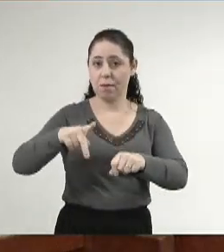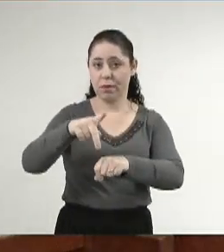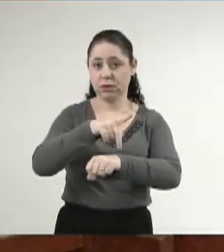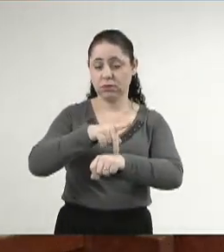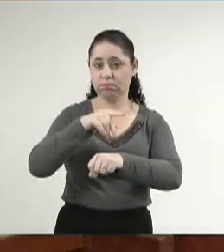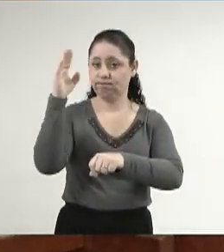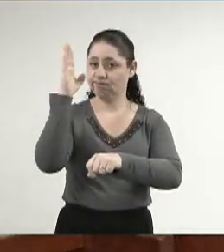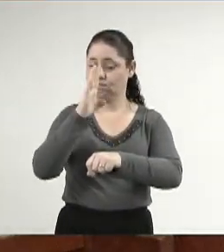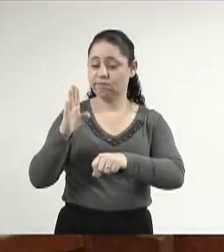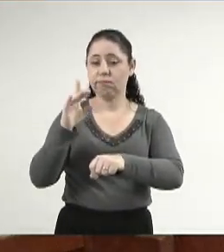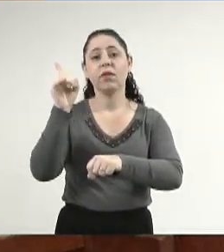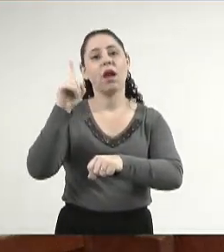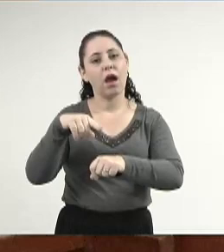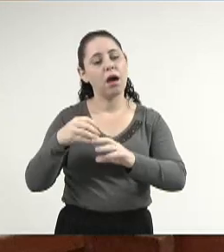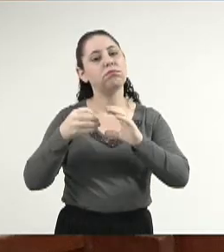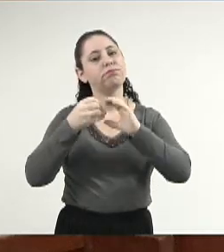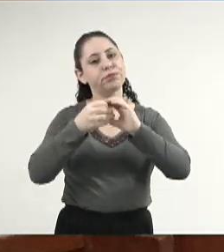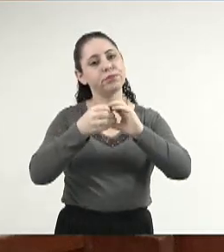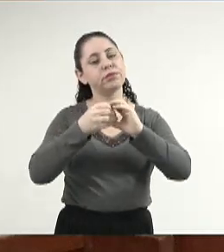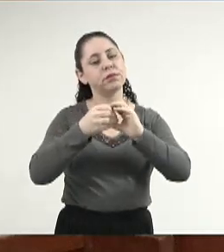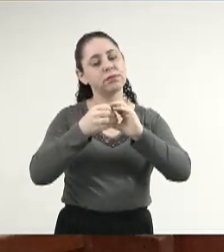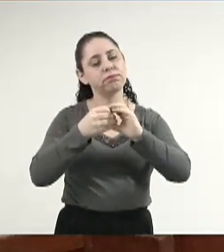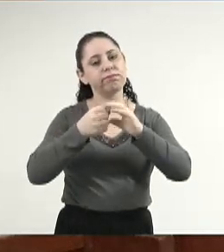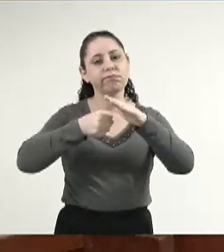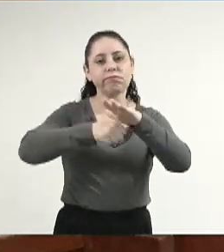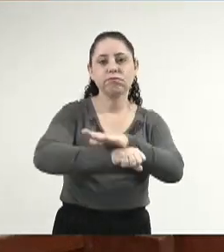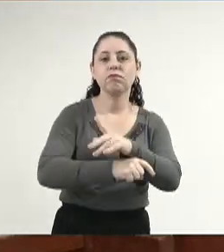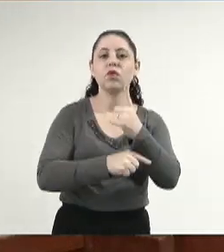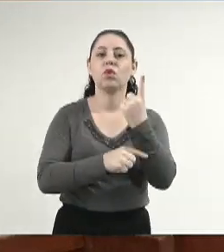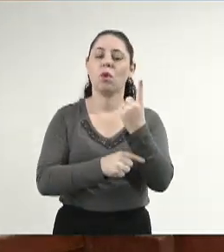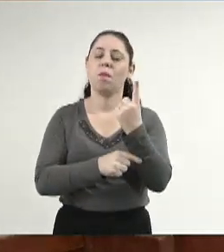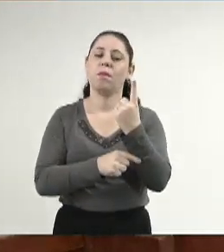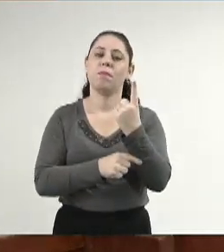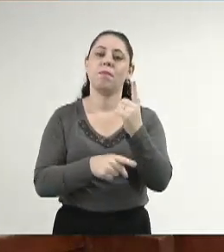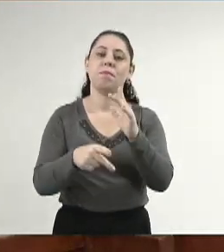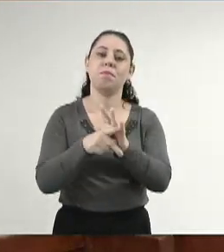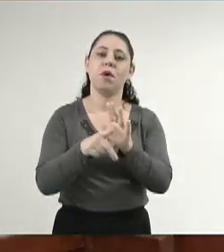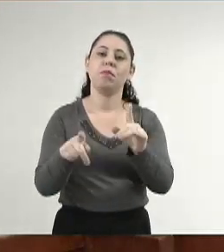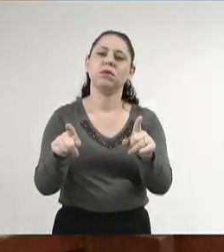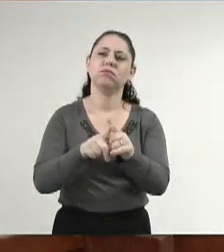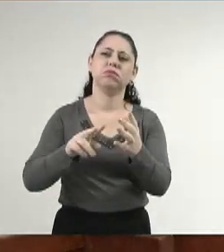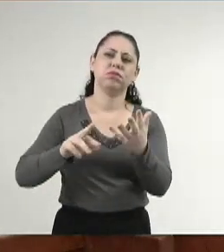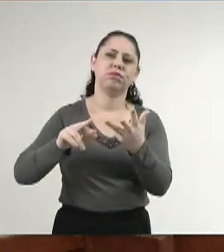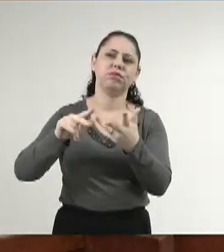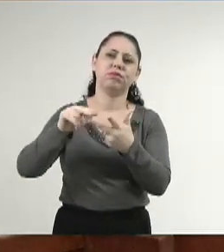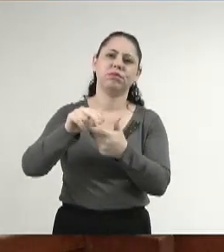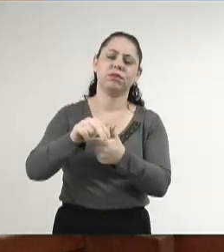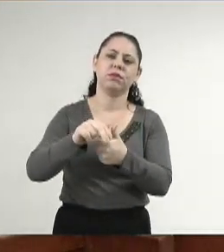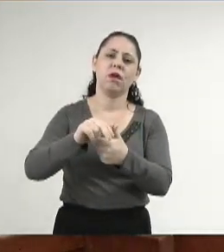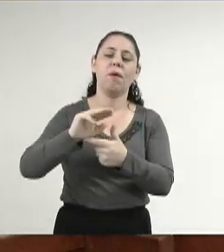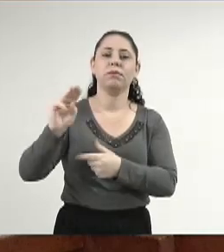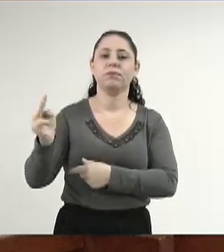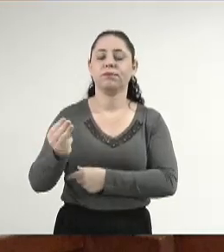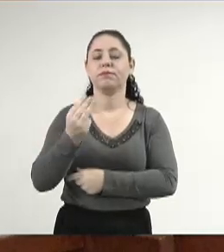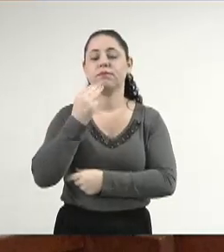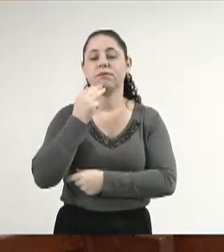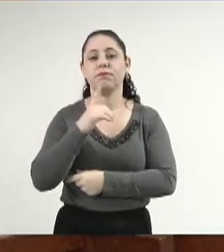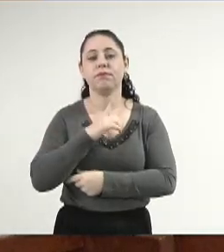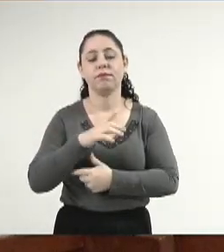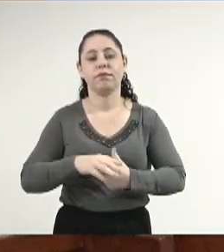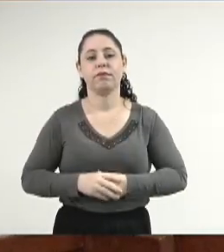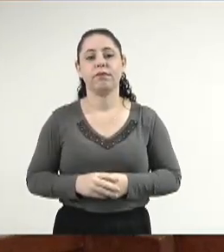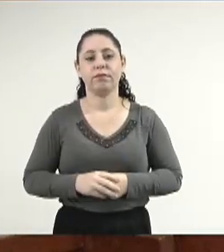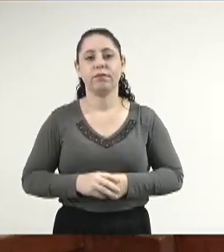estão aí inseridos em uma das tantas milhares de cooperativas.